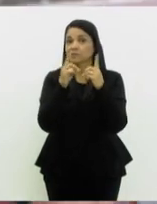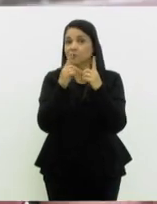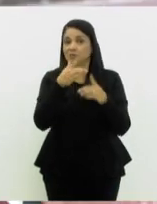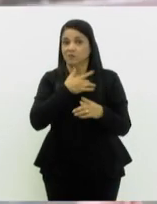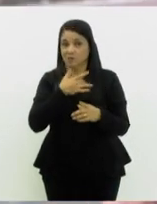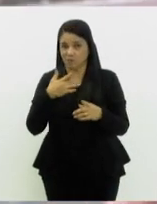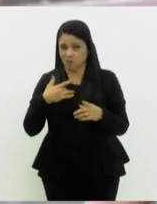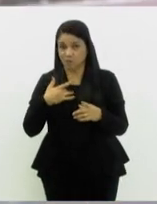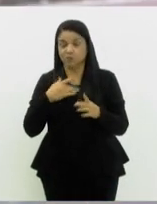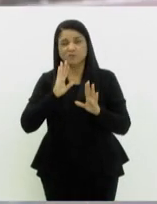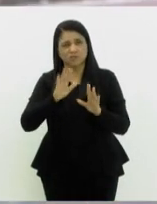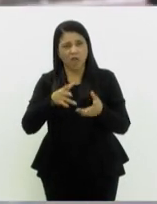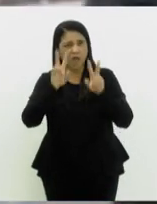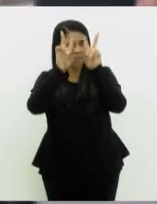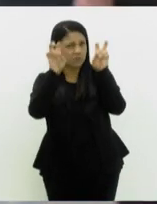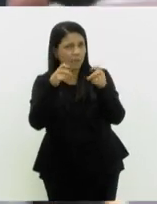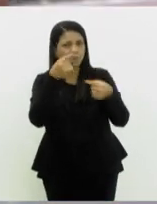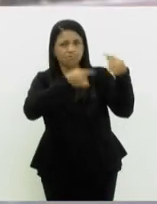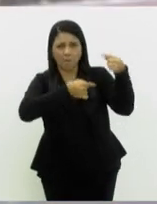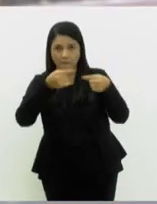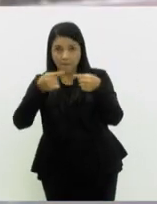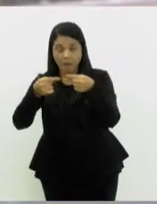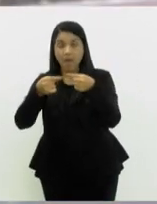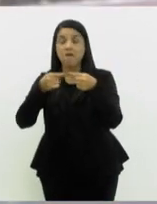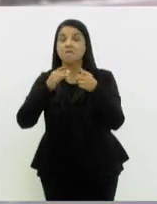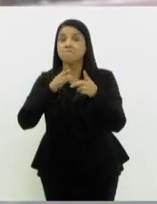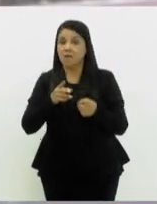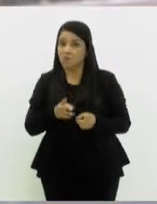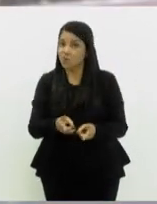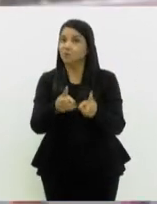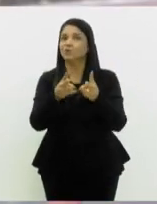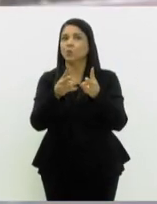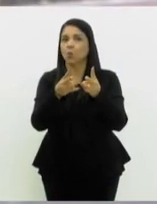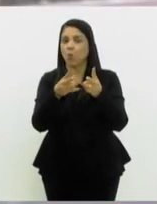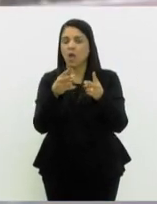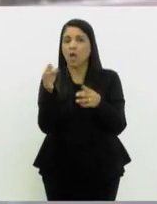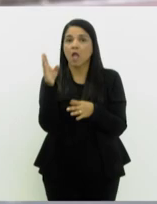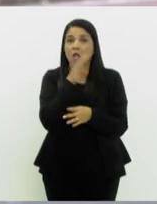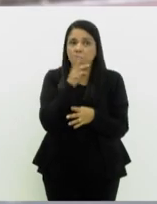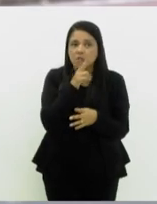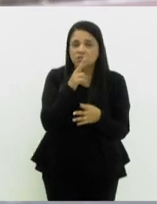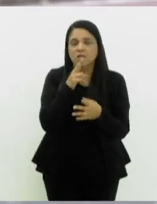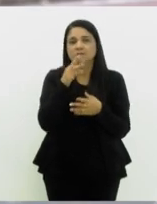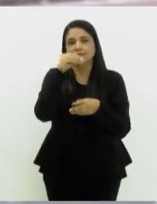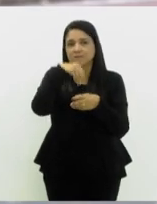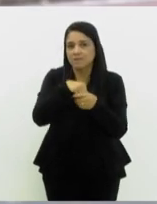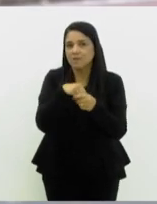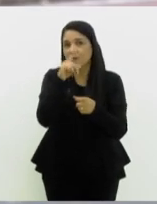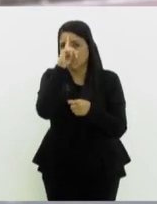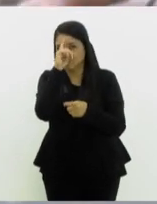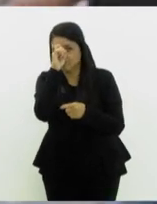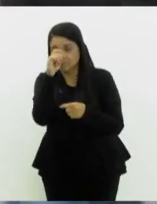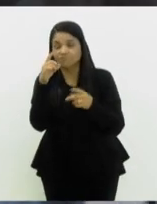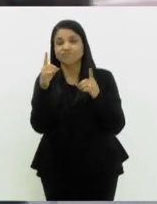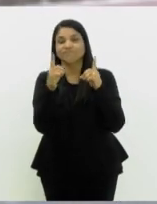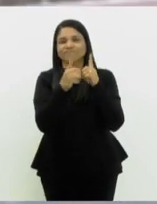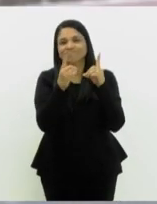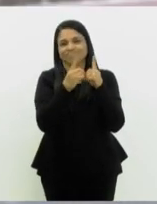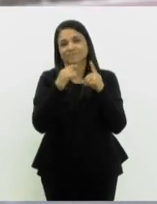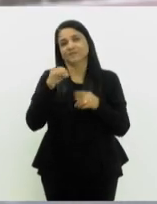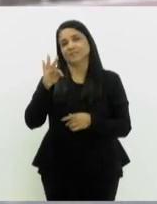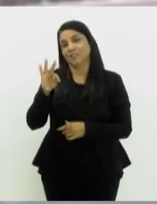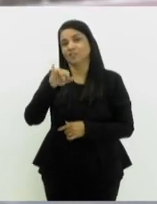tema que é muito discutido, mas ele ainda é muito presente nas nossas emergências, nos nossos hospitais, que é o paciente testemunha de Jeová.